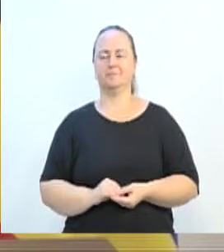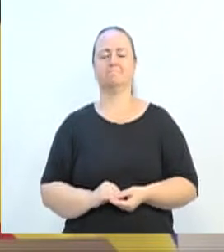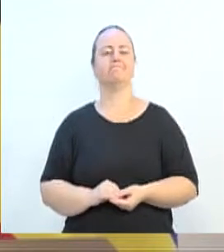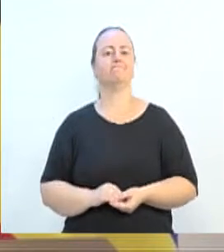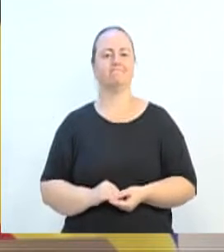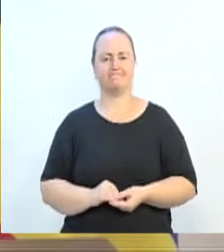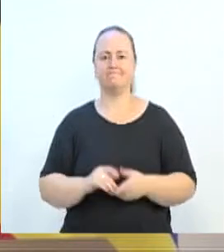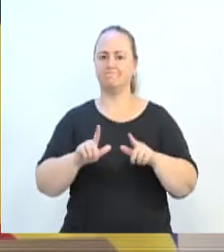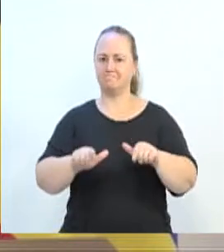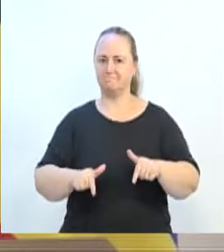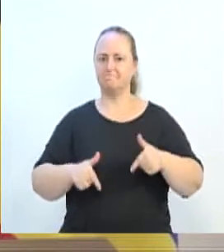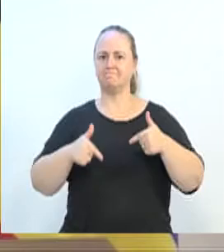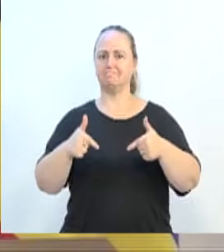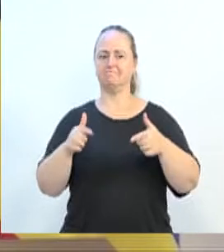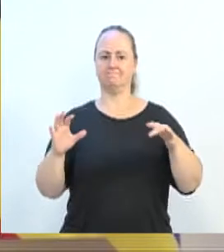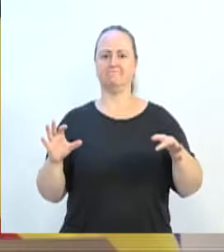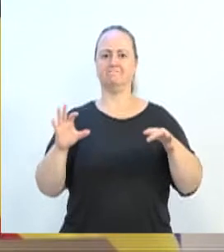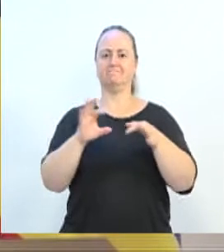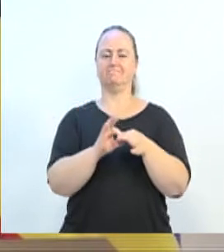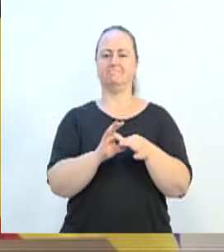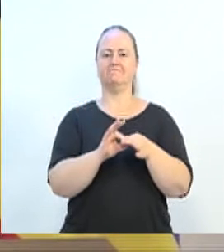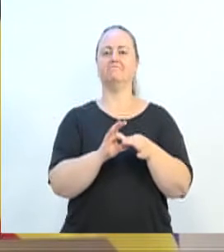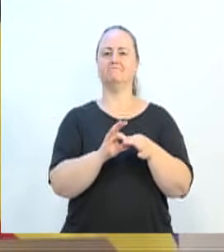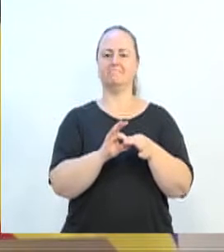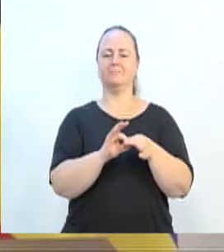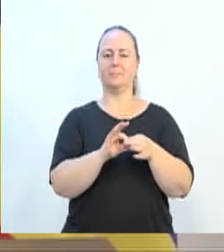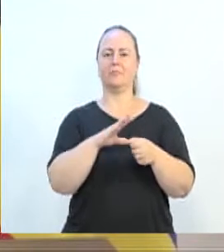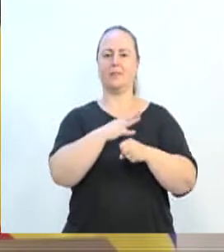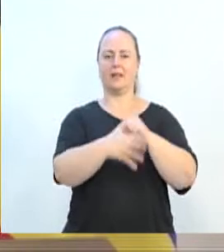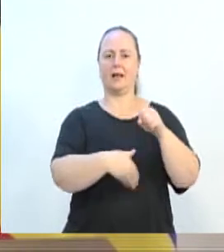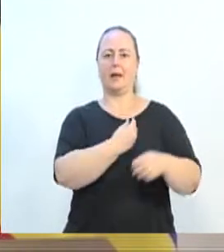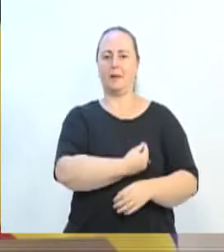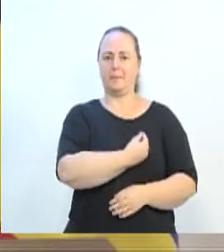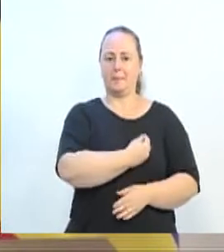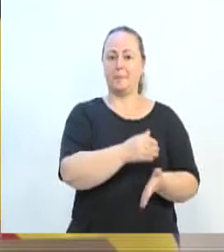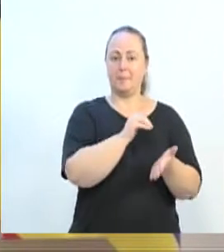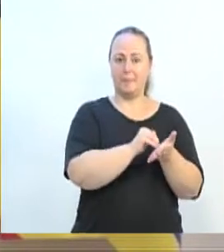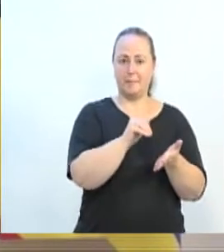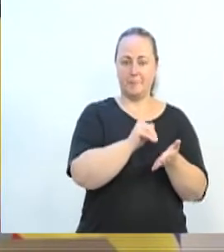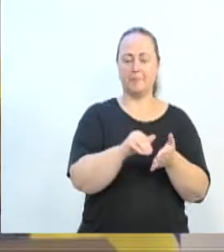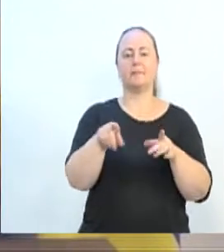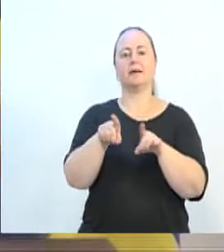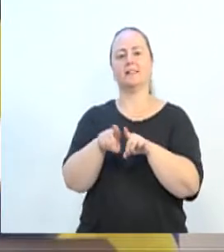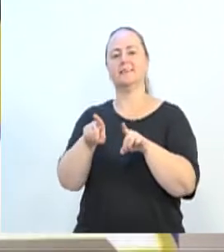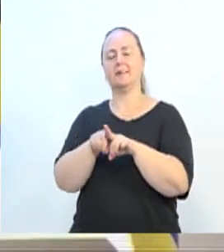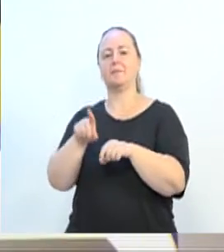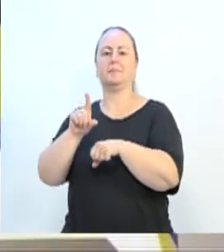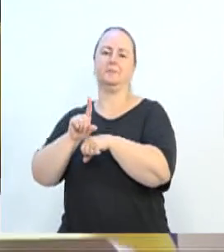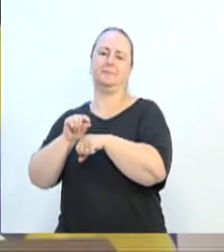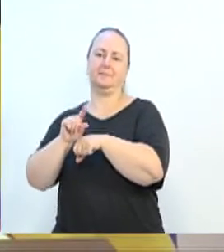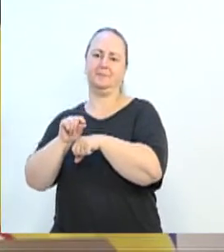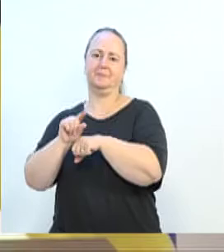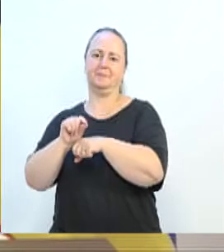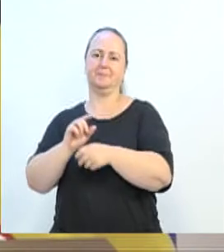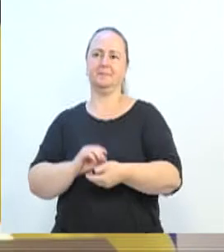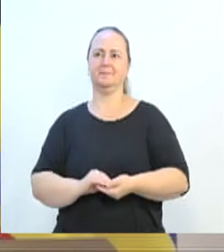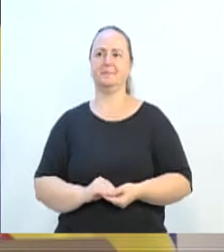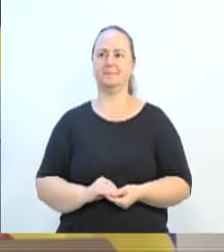conjunta da Secretaria do Meio Ambiente e também a Secretaria da Educação.